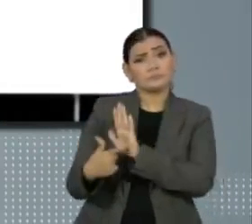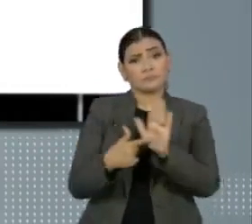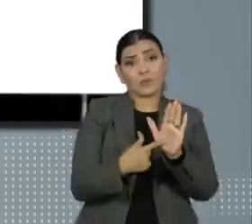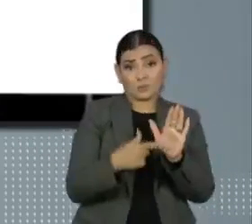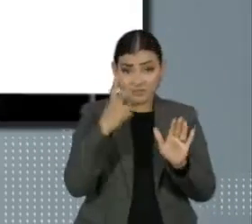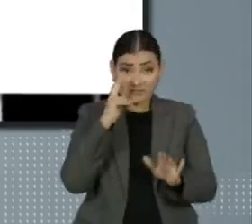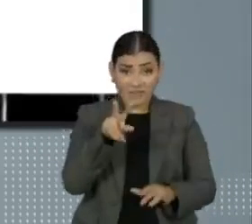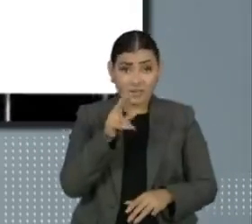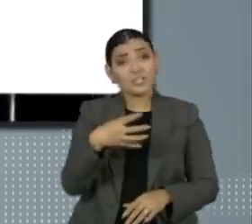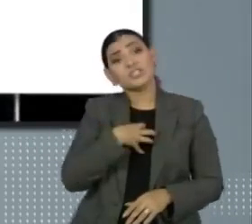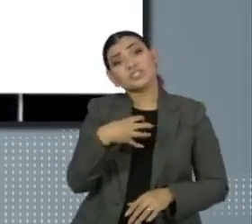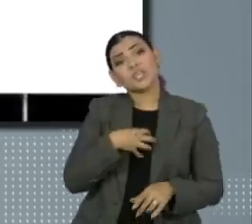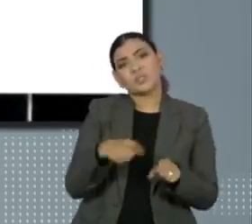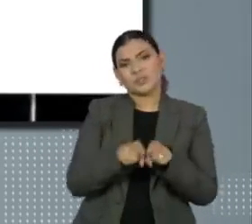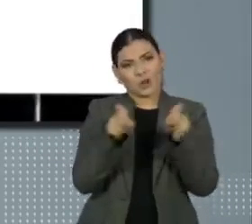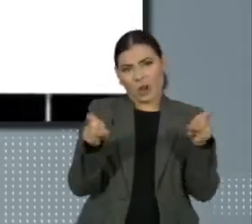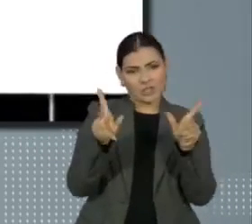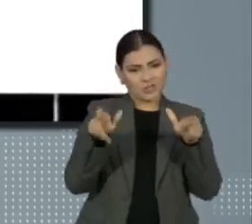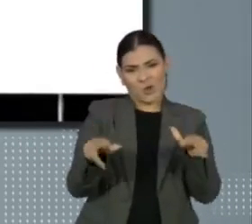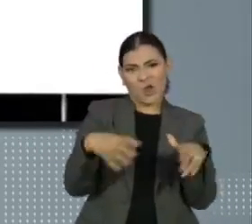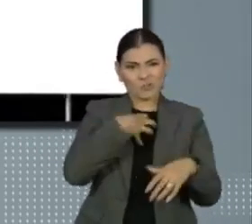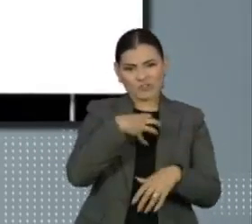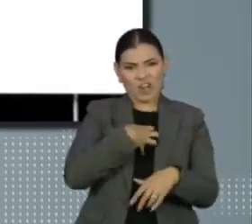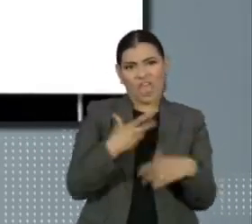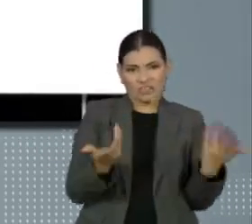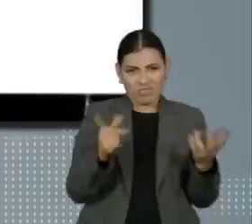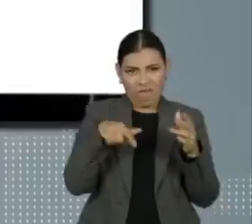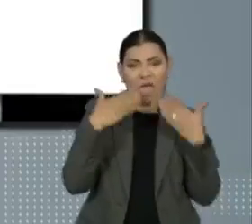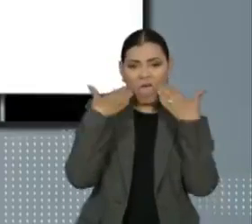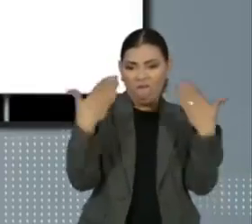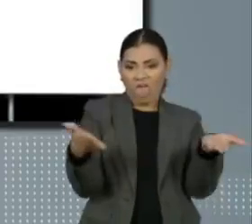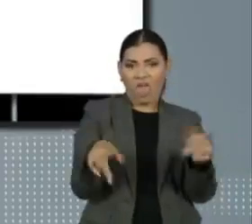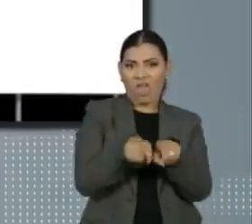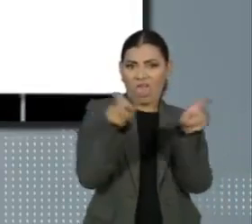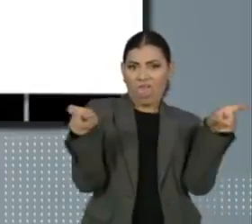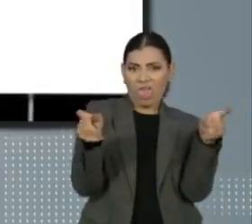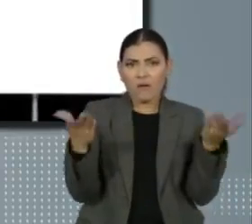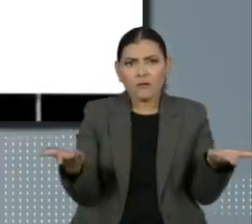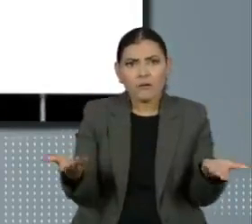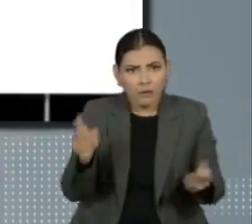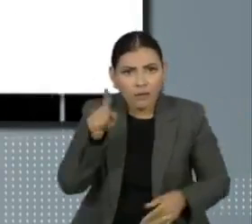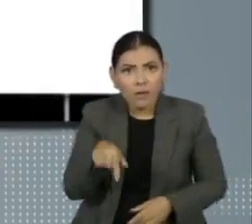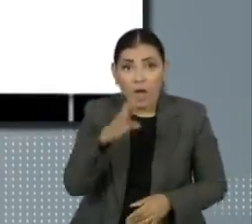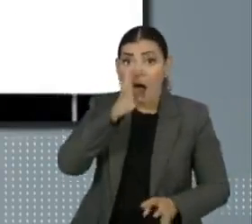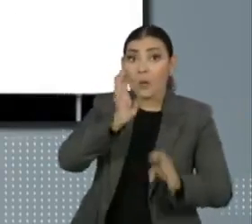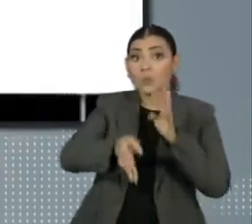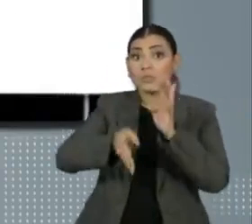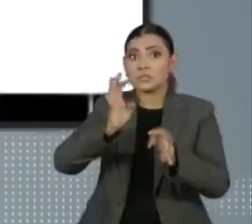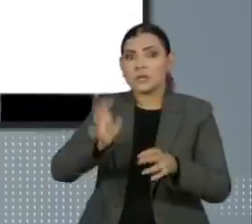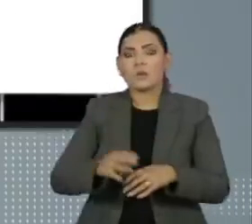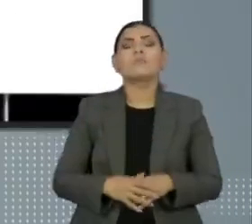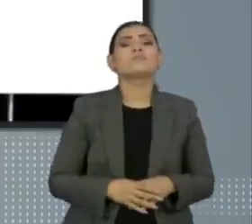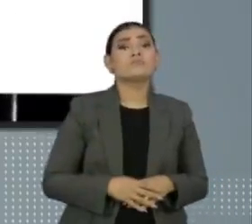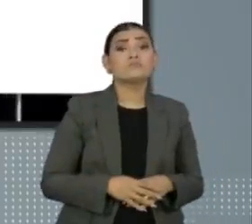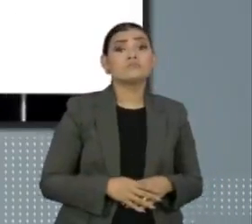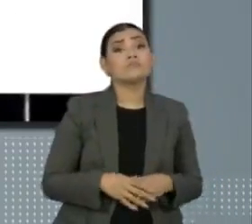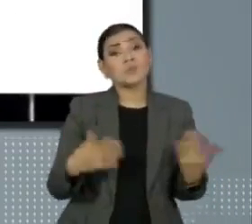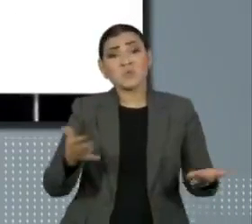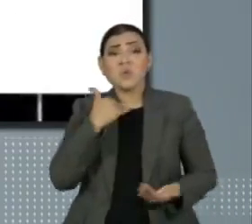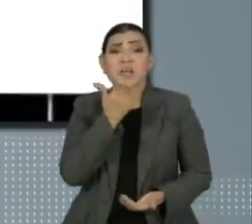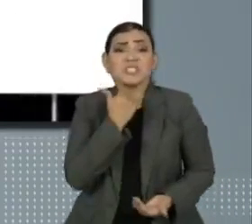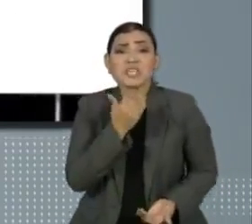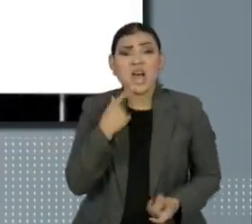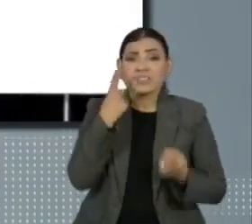posições ginecológicas nas palavras dele. E as acusações contra ela não param. Não adianta vir com esse troçouro